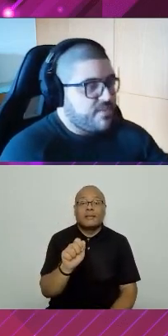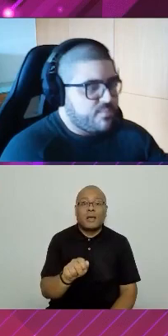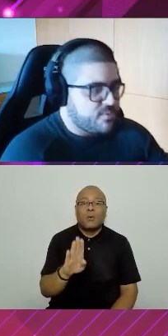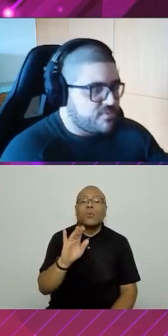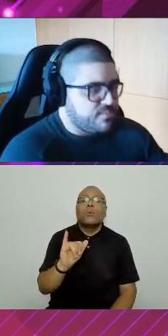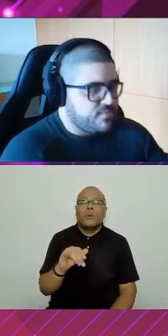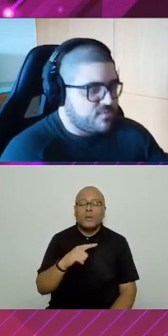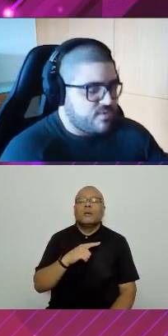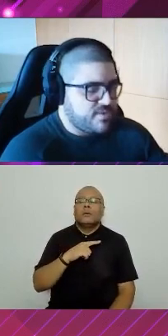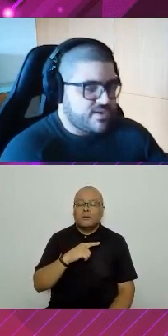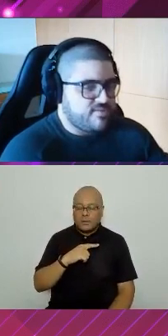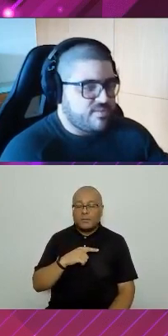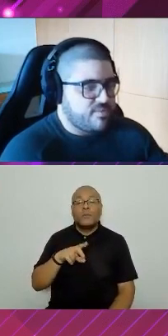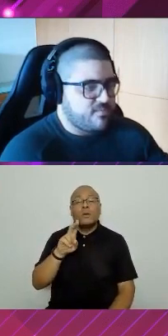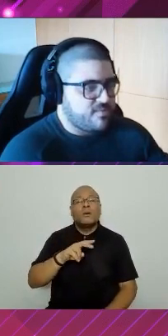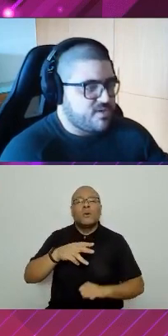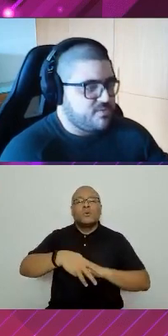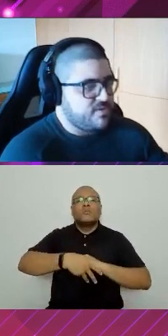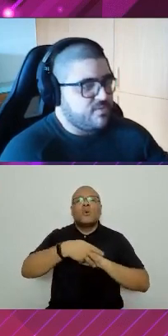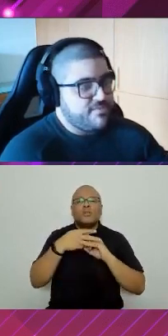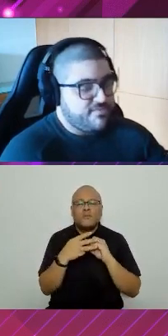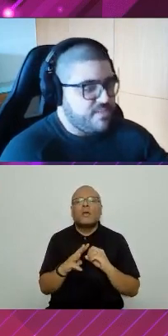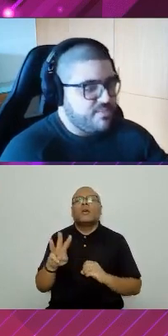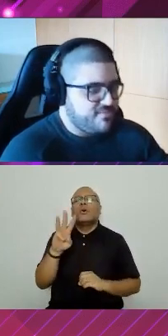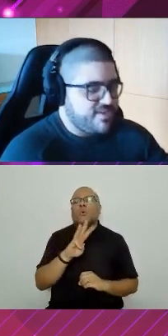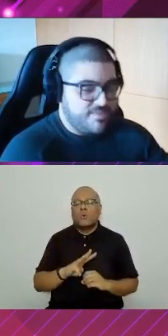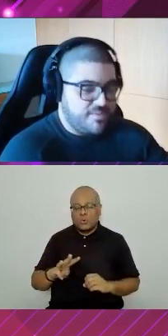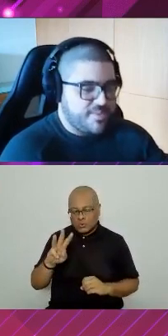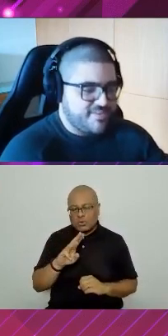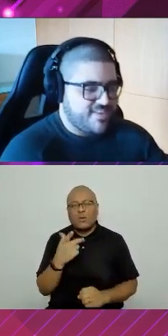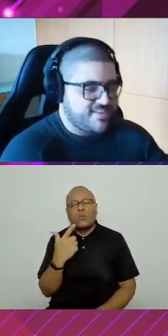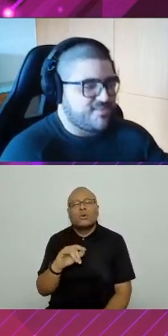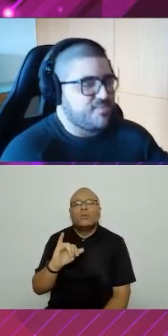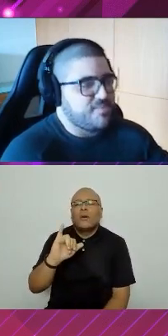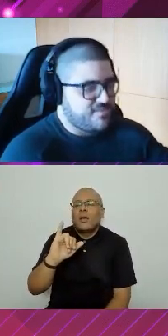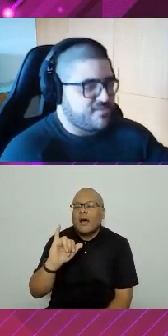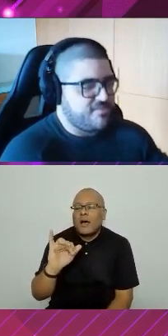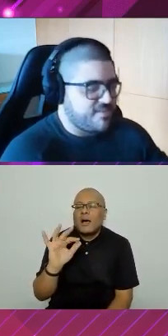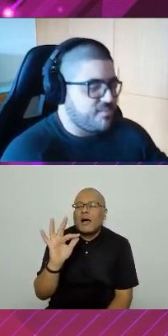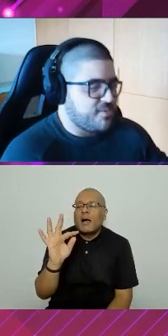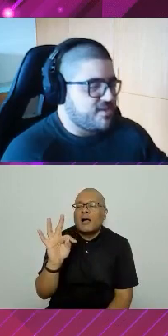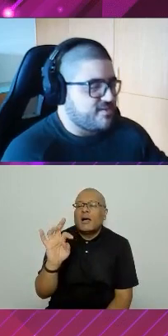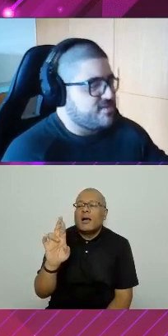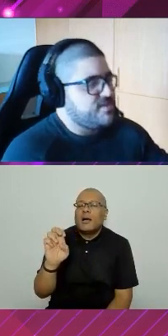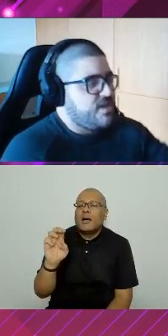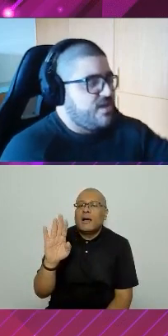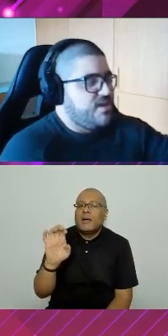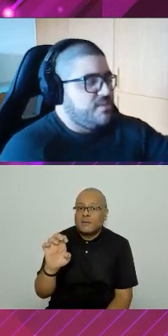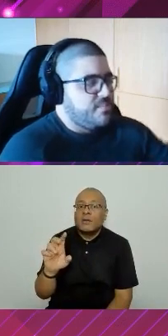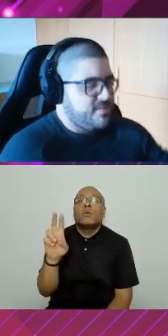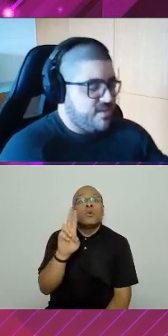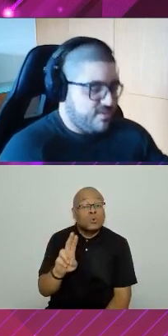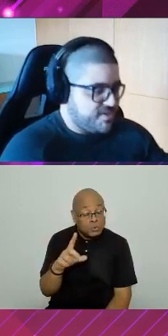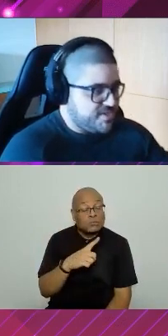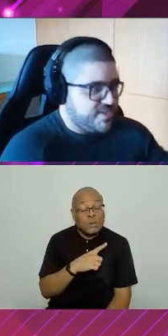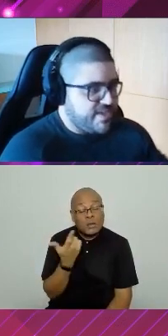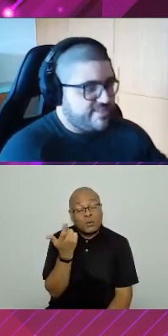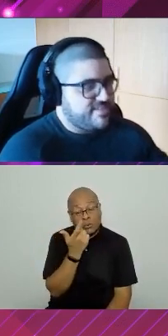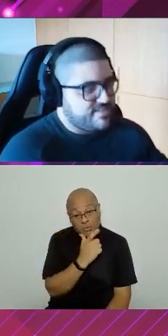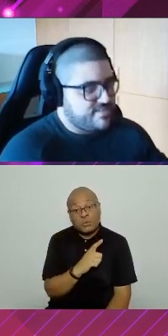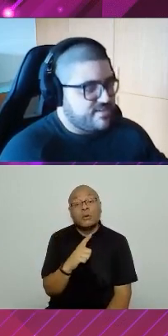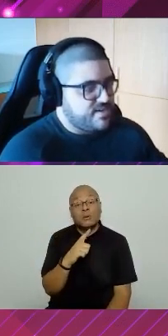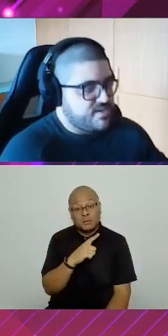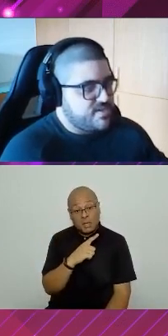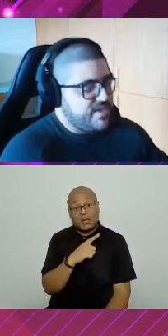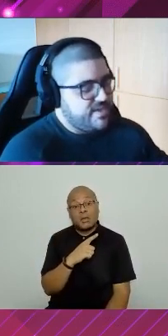O seu Spotify, por muito tempo, usou a integração de micro front-end usando o iframe. Vai ter uma palestra na trilha sobre isso, que vai ser muito interessante. Mas é seguinte, a gente tem